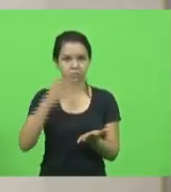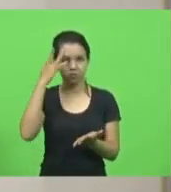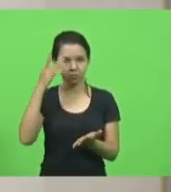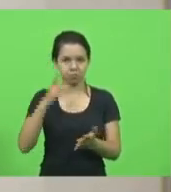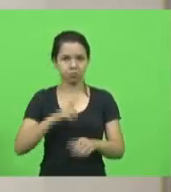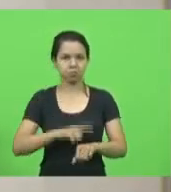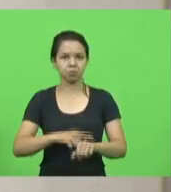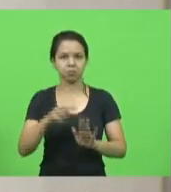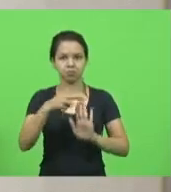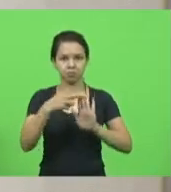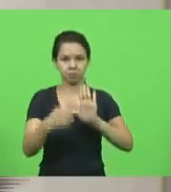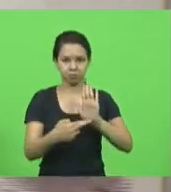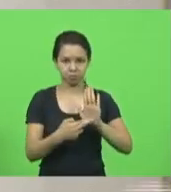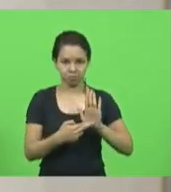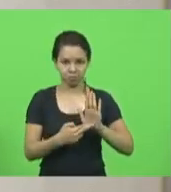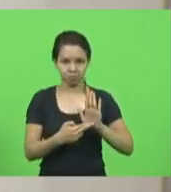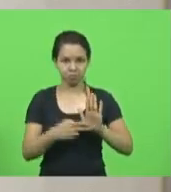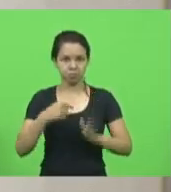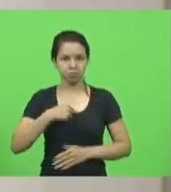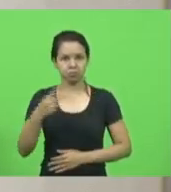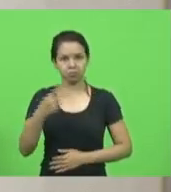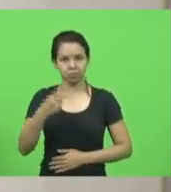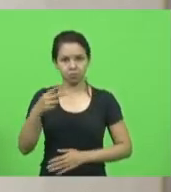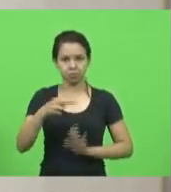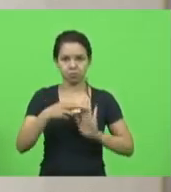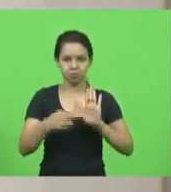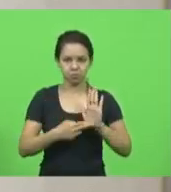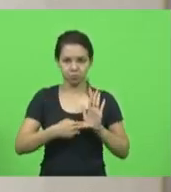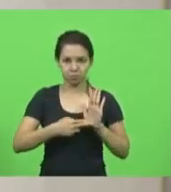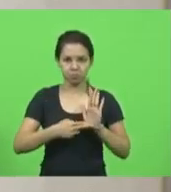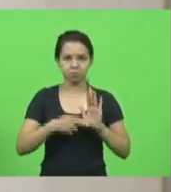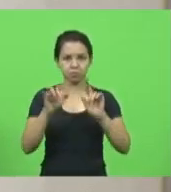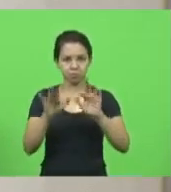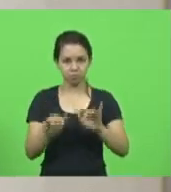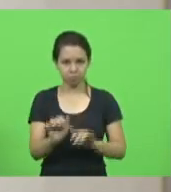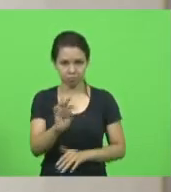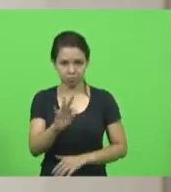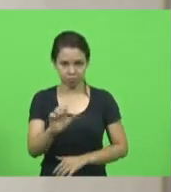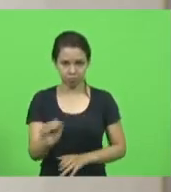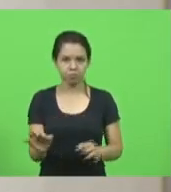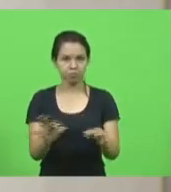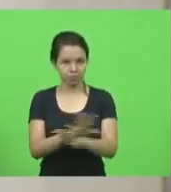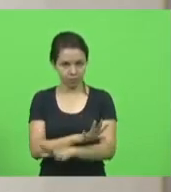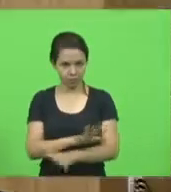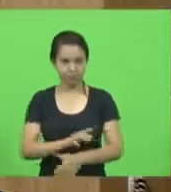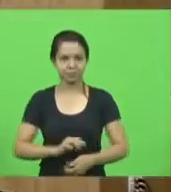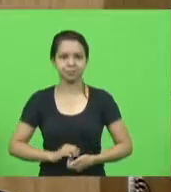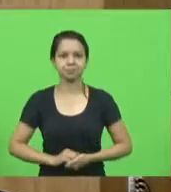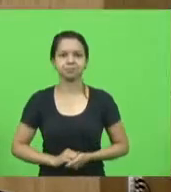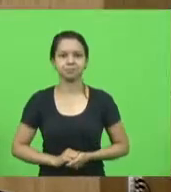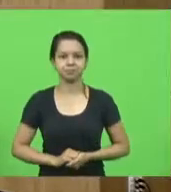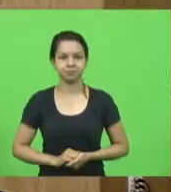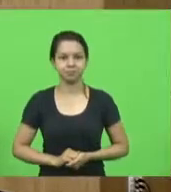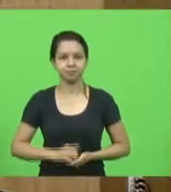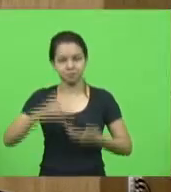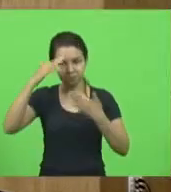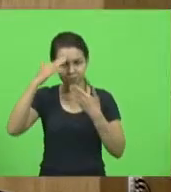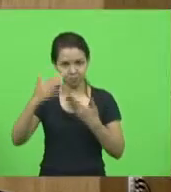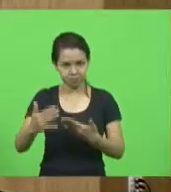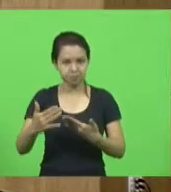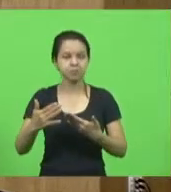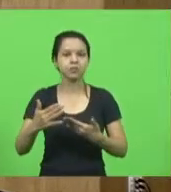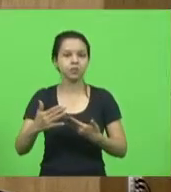regimental. Para constar, eu, segundo o secretário, lavrei a presente ata. Era isso, senhor presidente. Obrigado, deputado Jair. Dou por